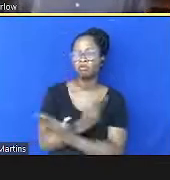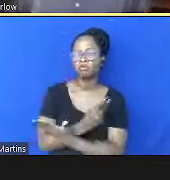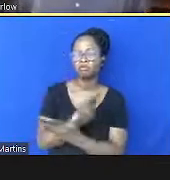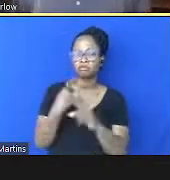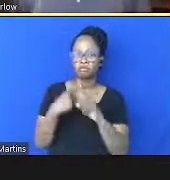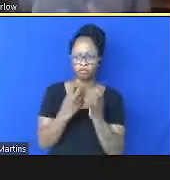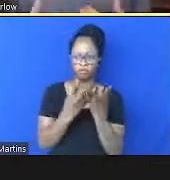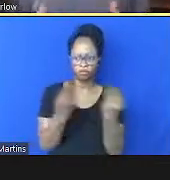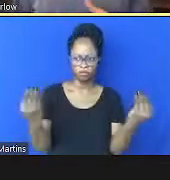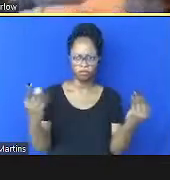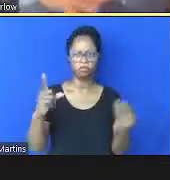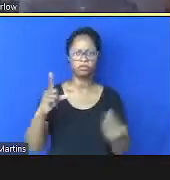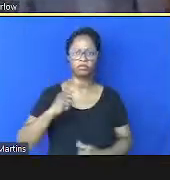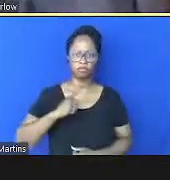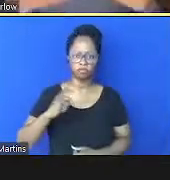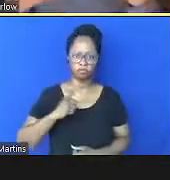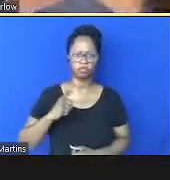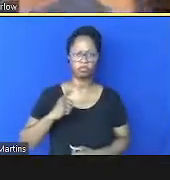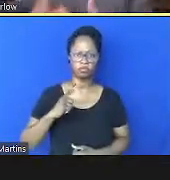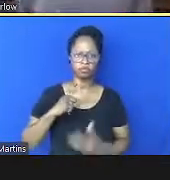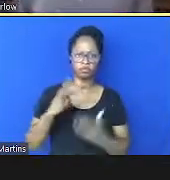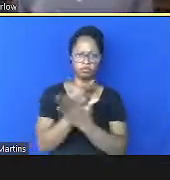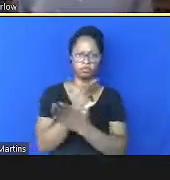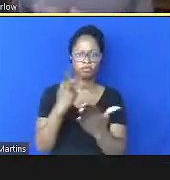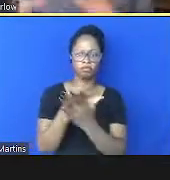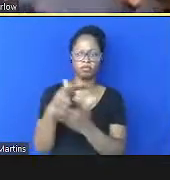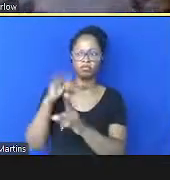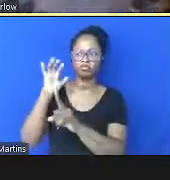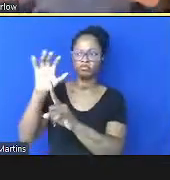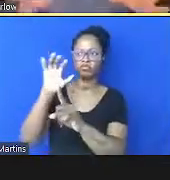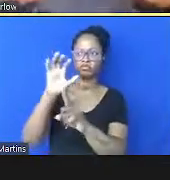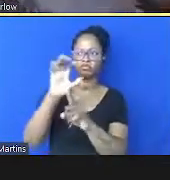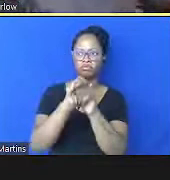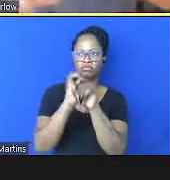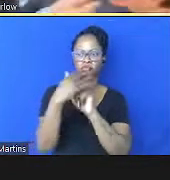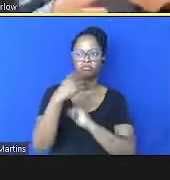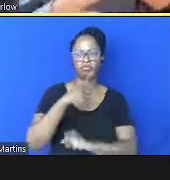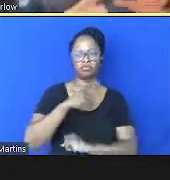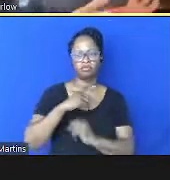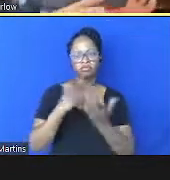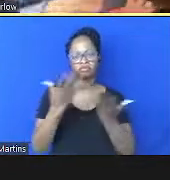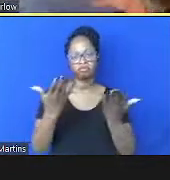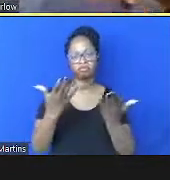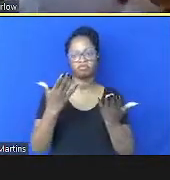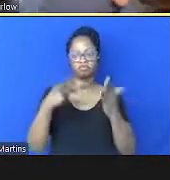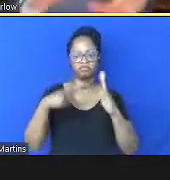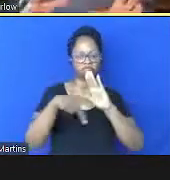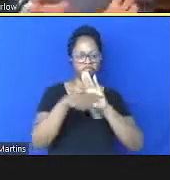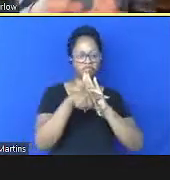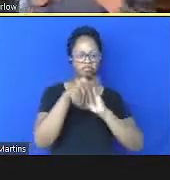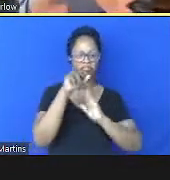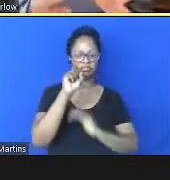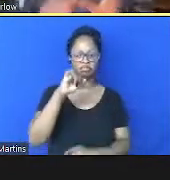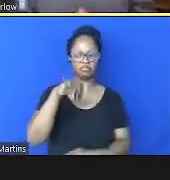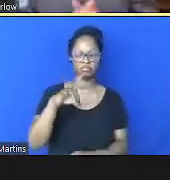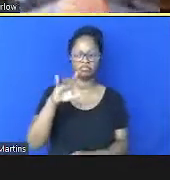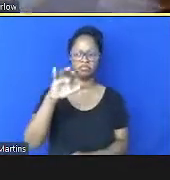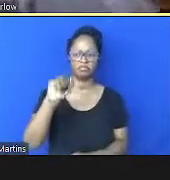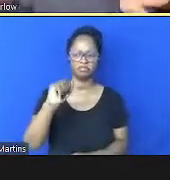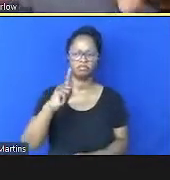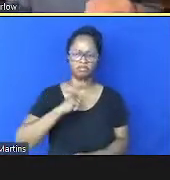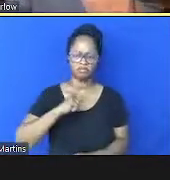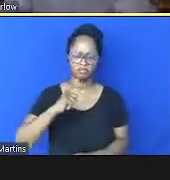programas de imunização estão sendo afetados pela covid-19 então a propriedade sindêmica ela tem raízes